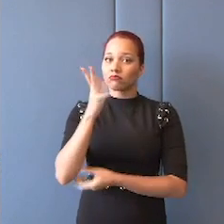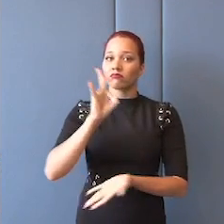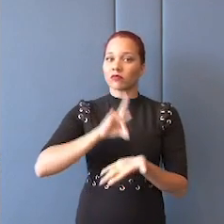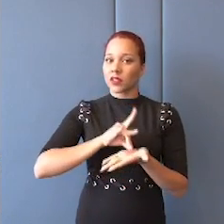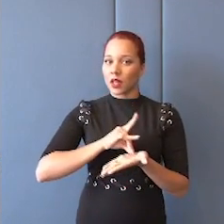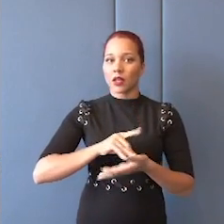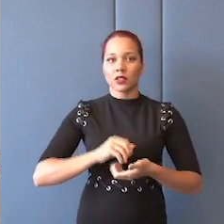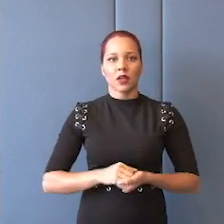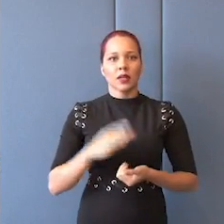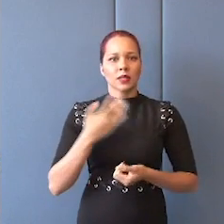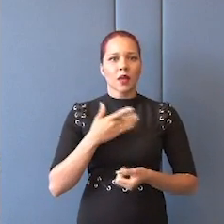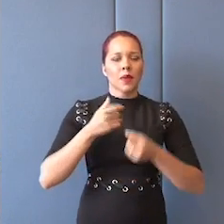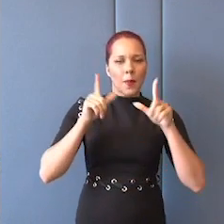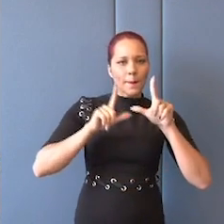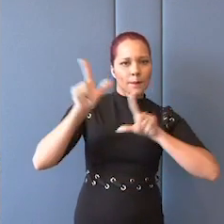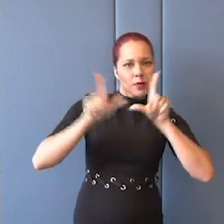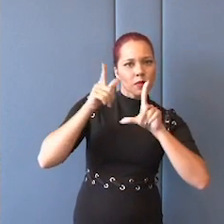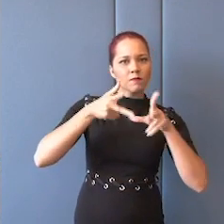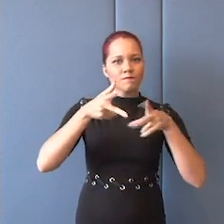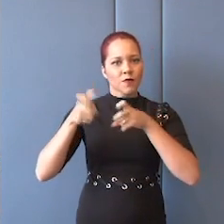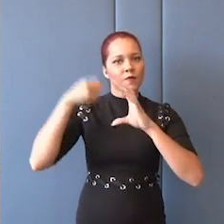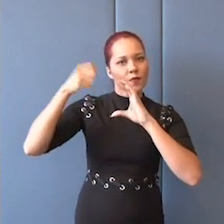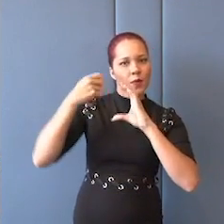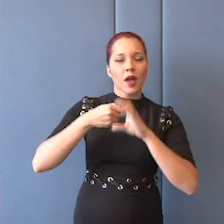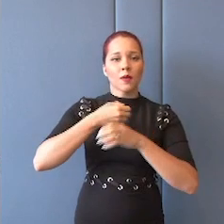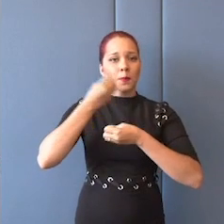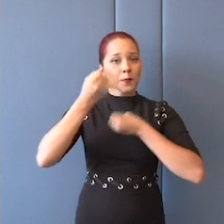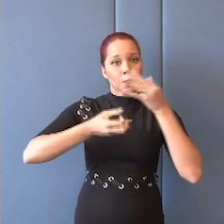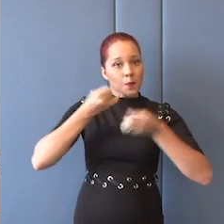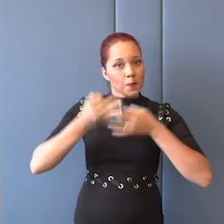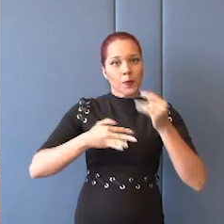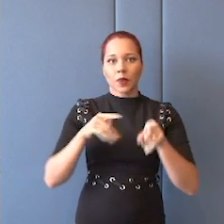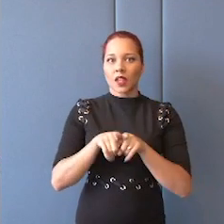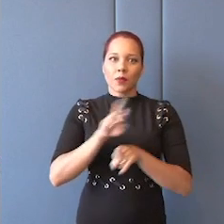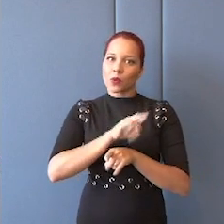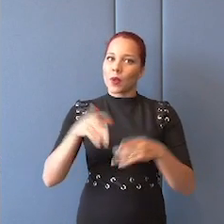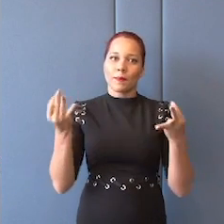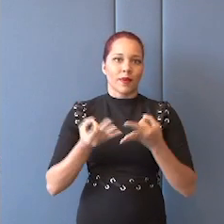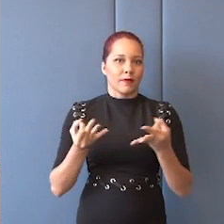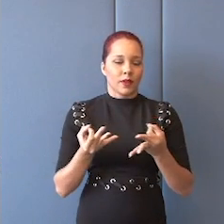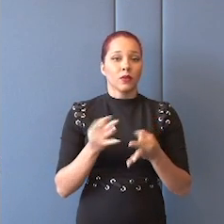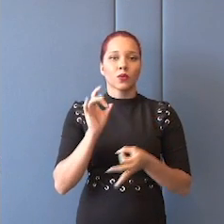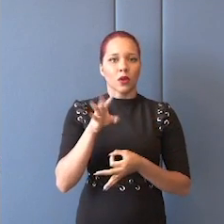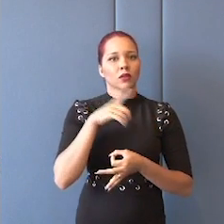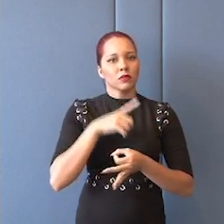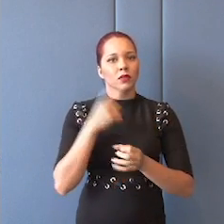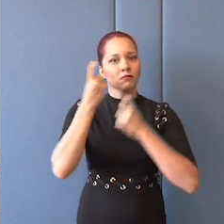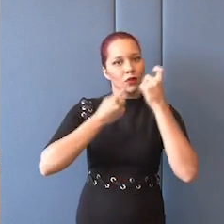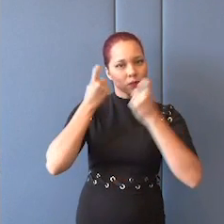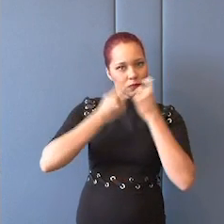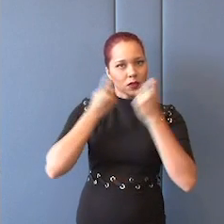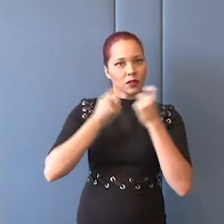reportar, narrar, sempre é uma seleção, nunca é perfeito, mas havia essa preocupação e